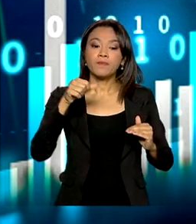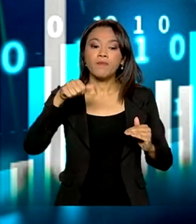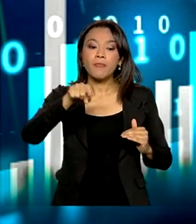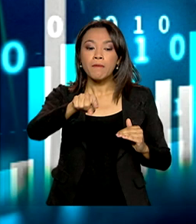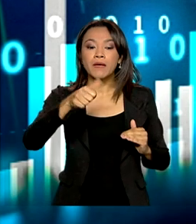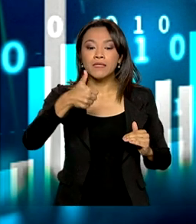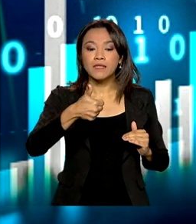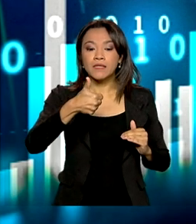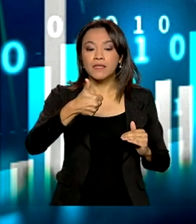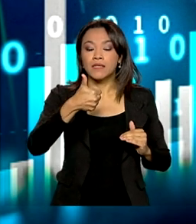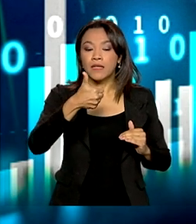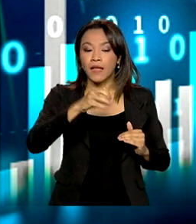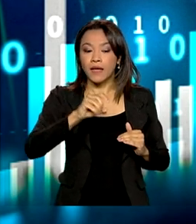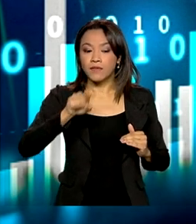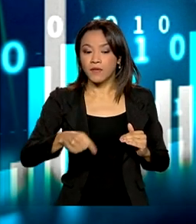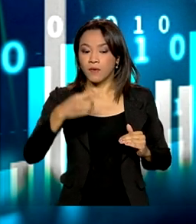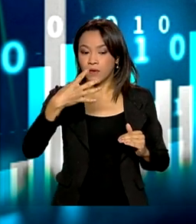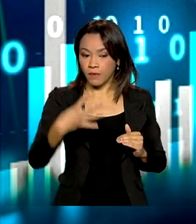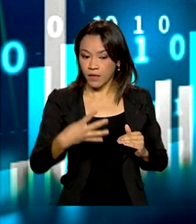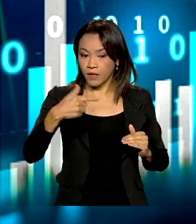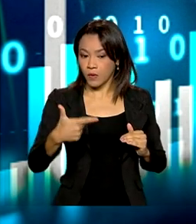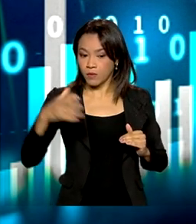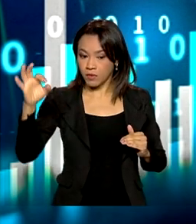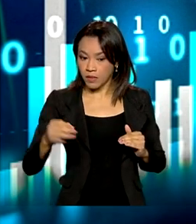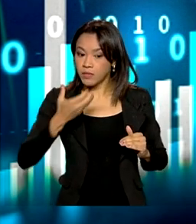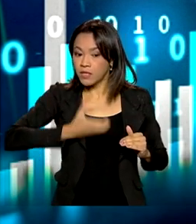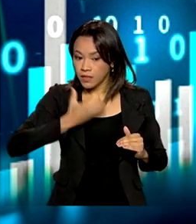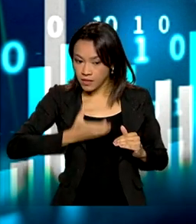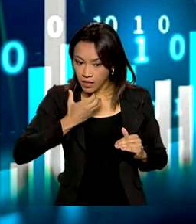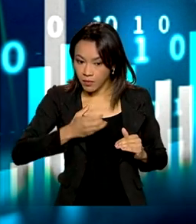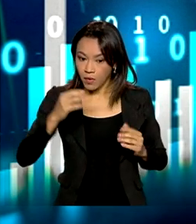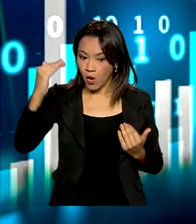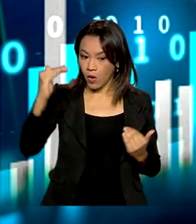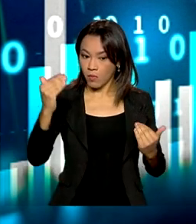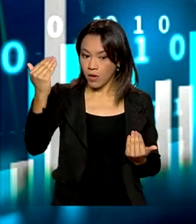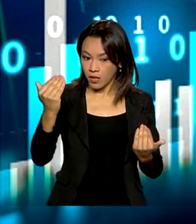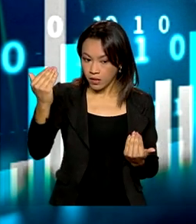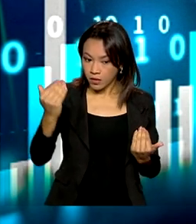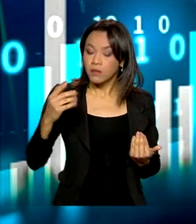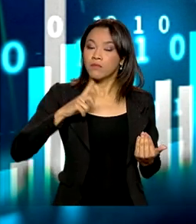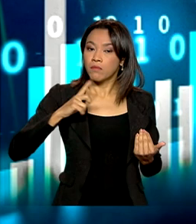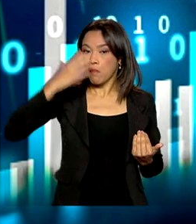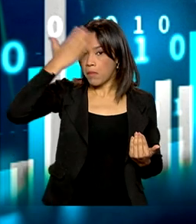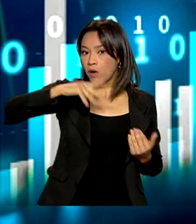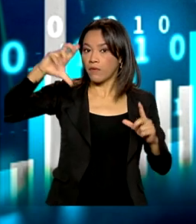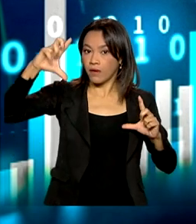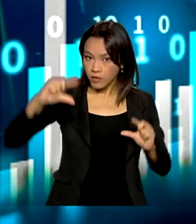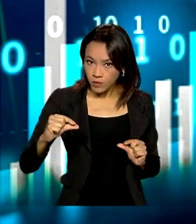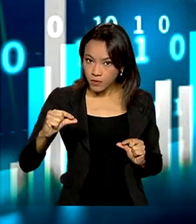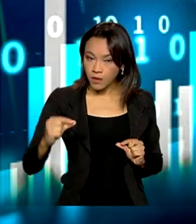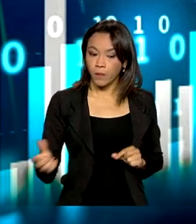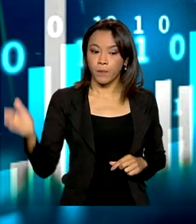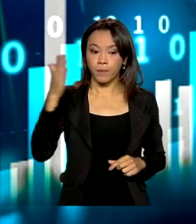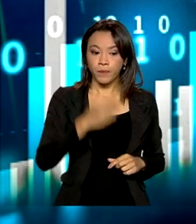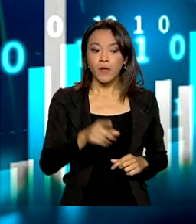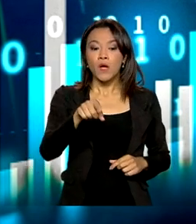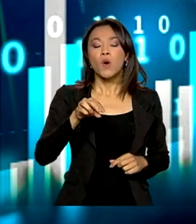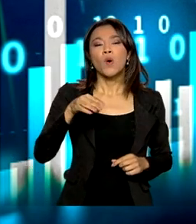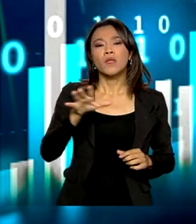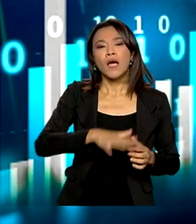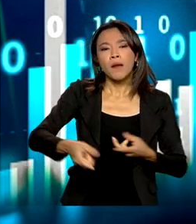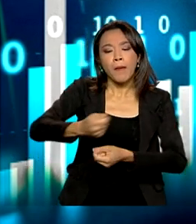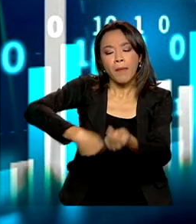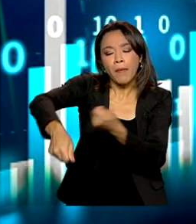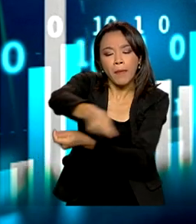de dezembro de 2021, mostrando também uma tendência de queda. A estimativa do mercado continua em torno de